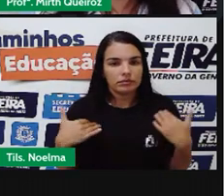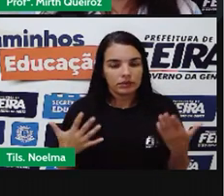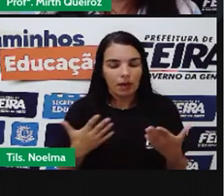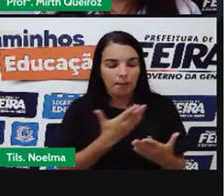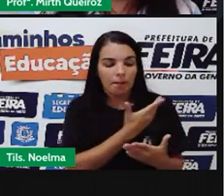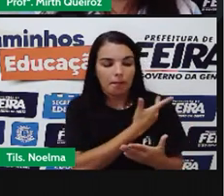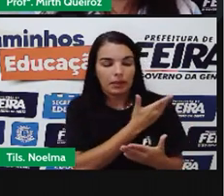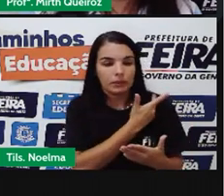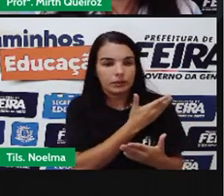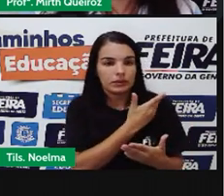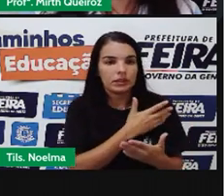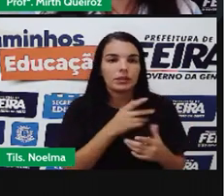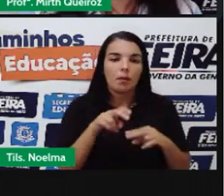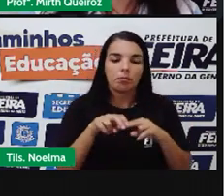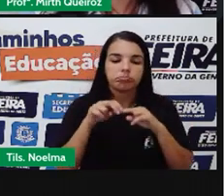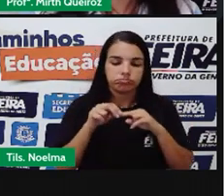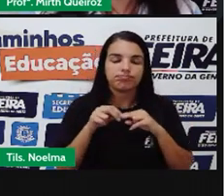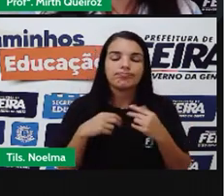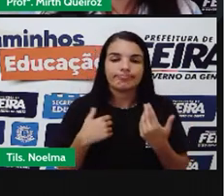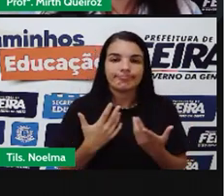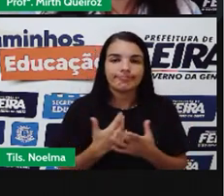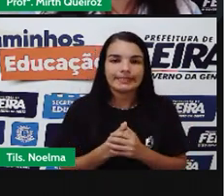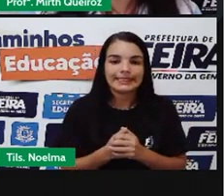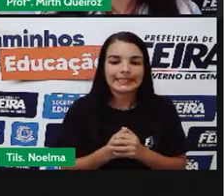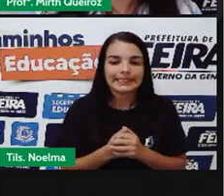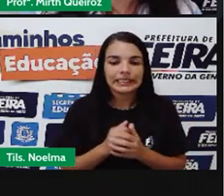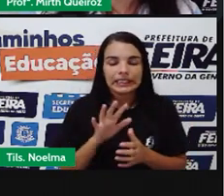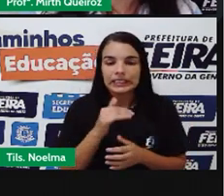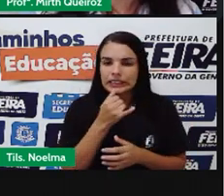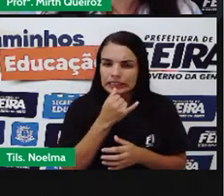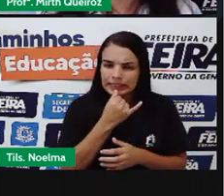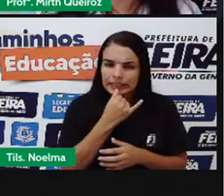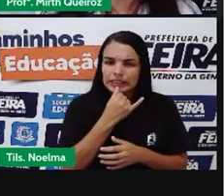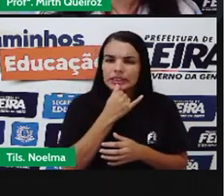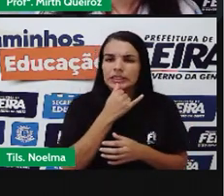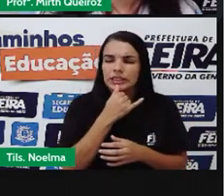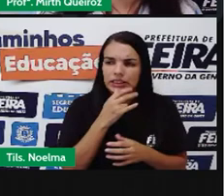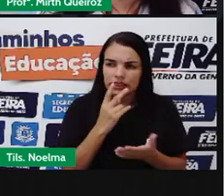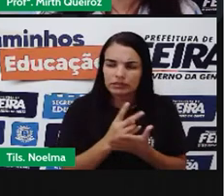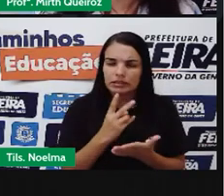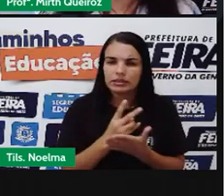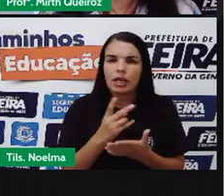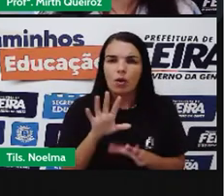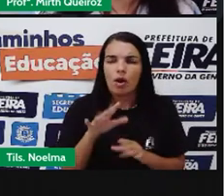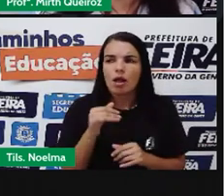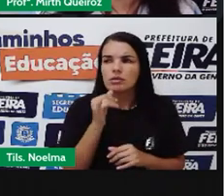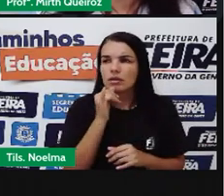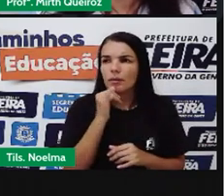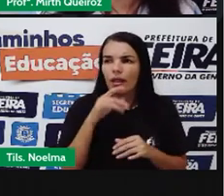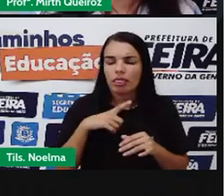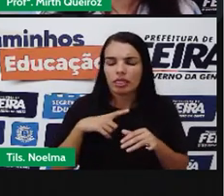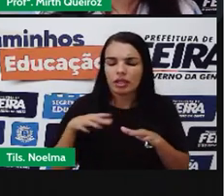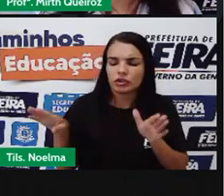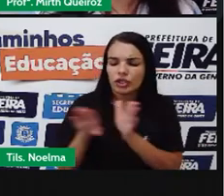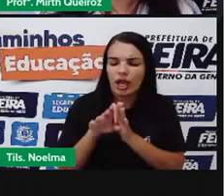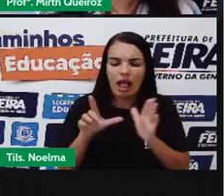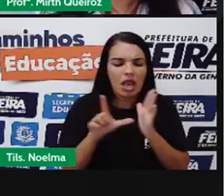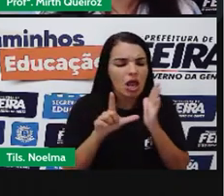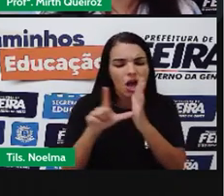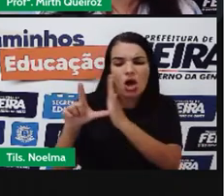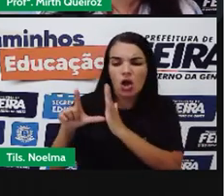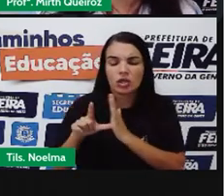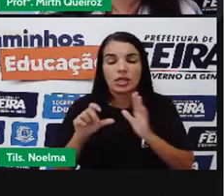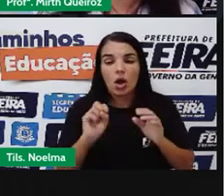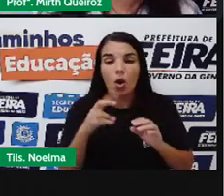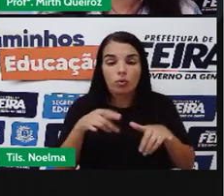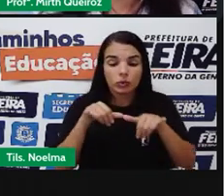preconceito Infelizmente É comum a gente chegar Nos supermercados Nas lojas E a gente